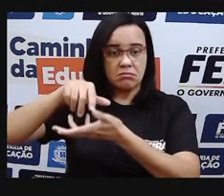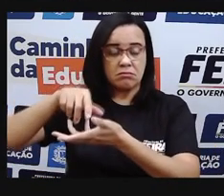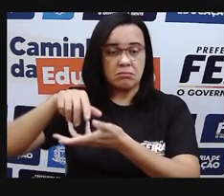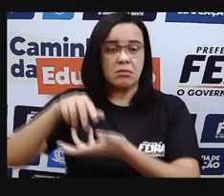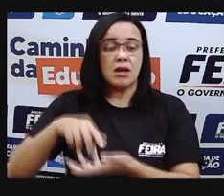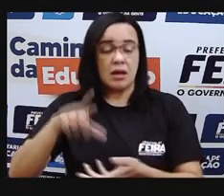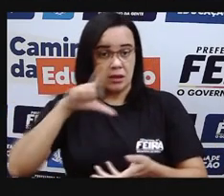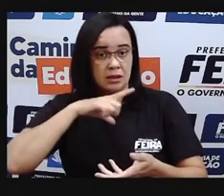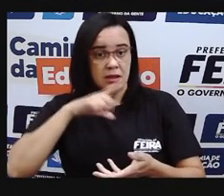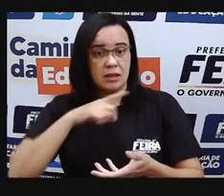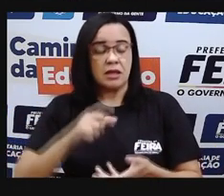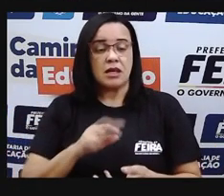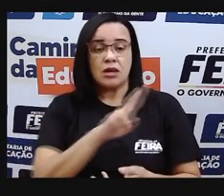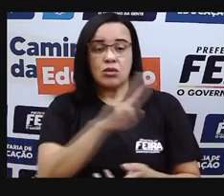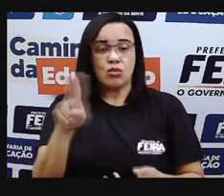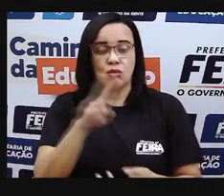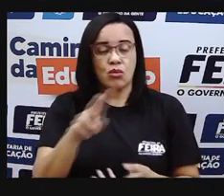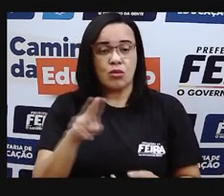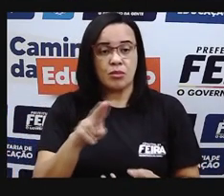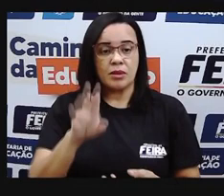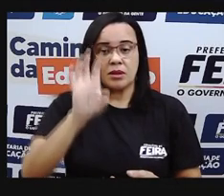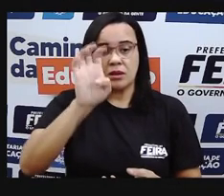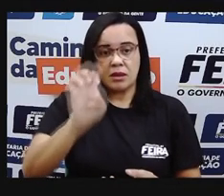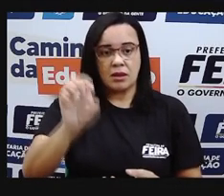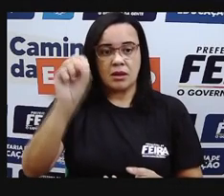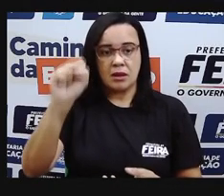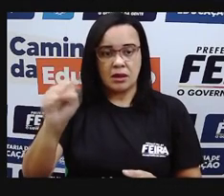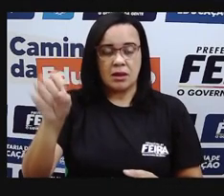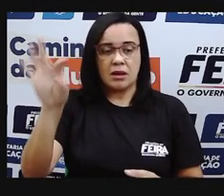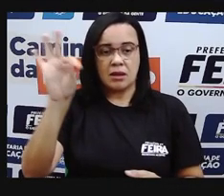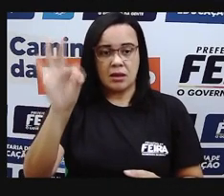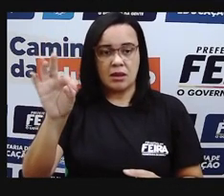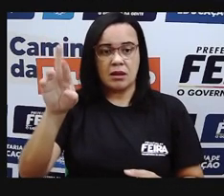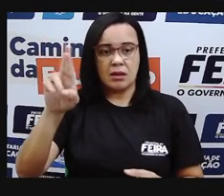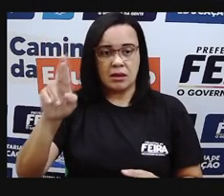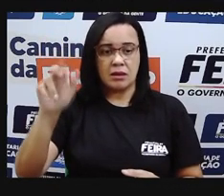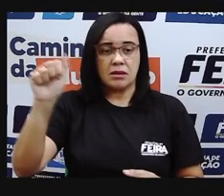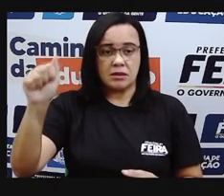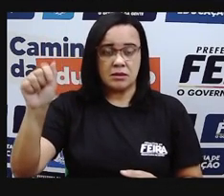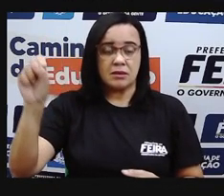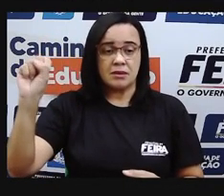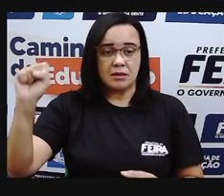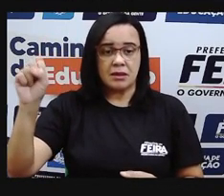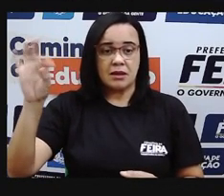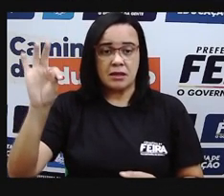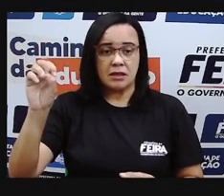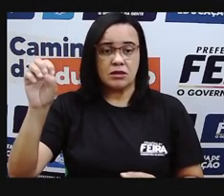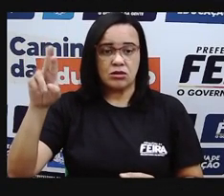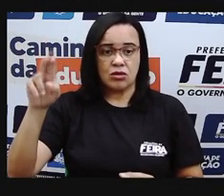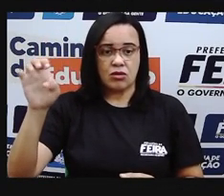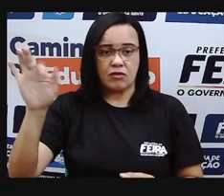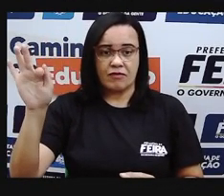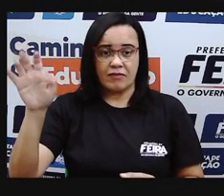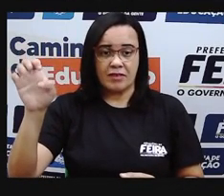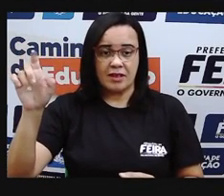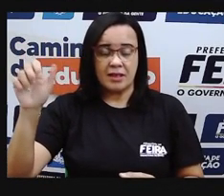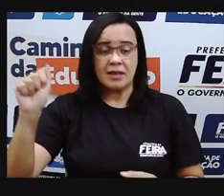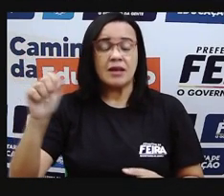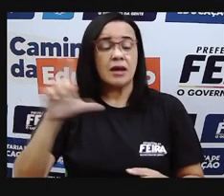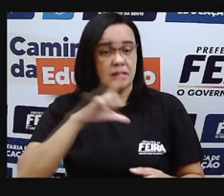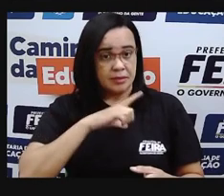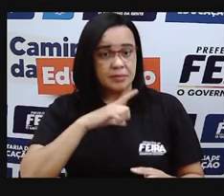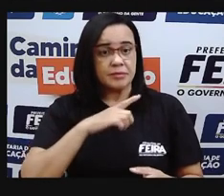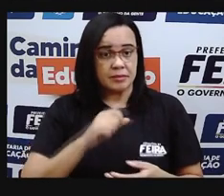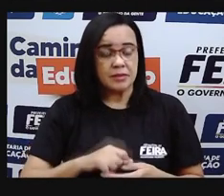É nela onde está a camada de ozônio e é na estratosfera também que os aviões a jato, né? Vão